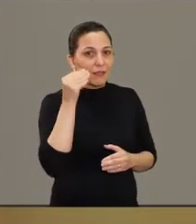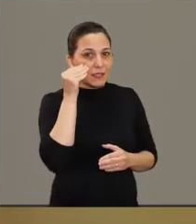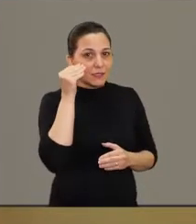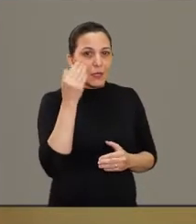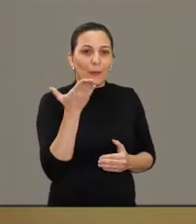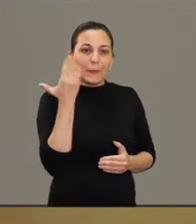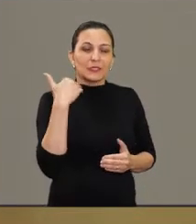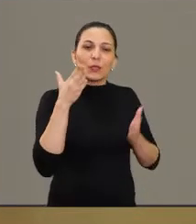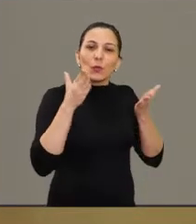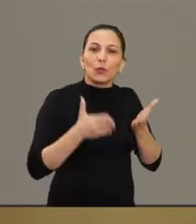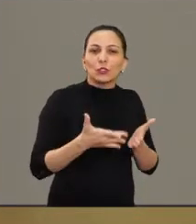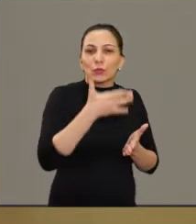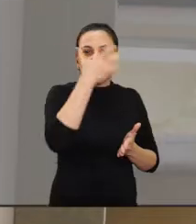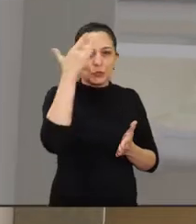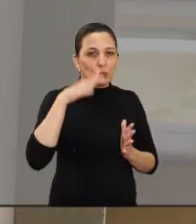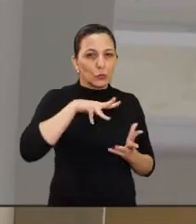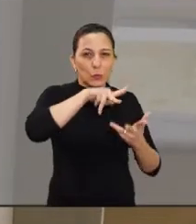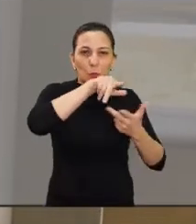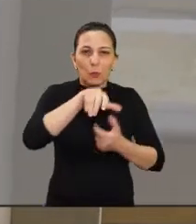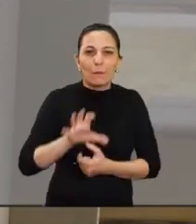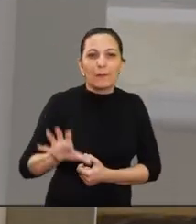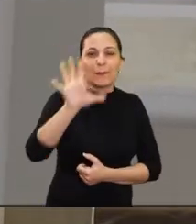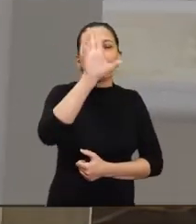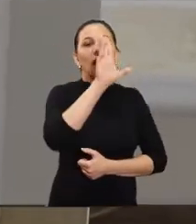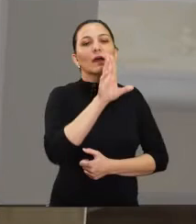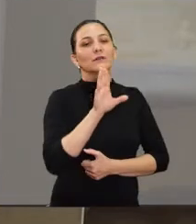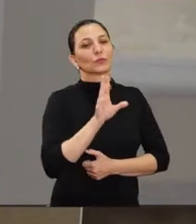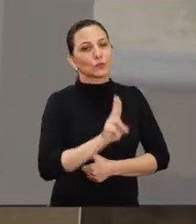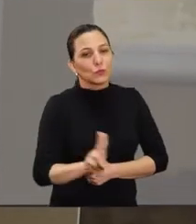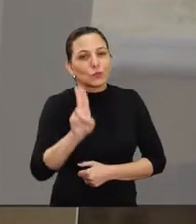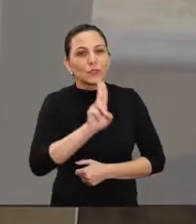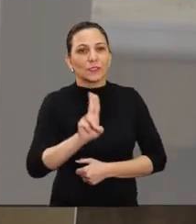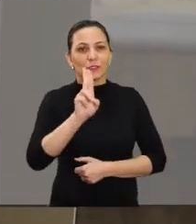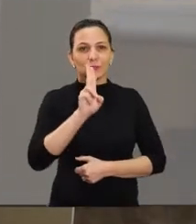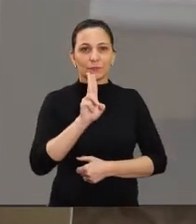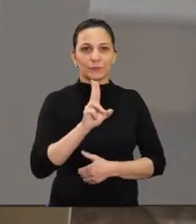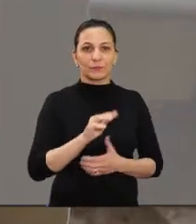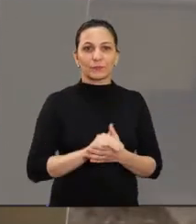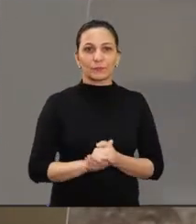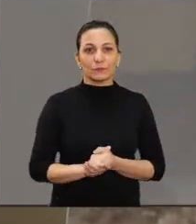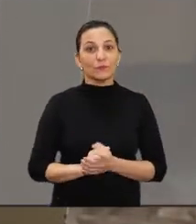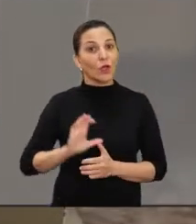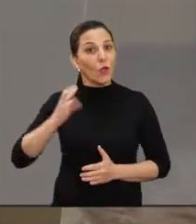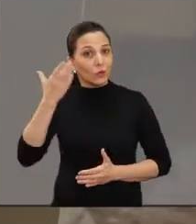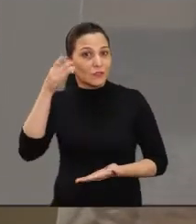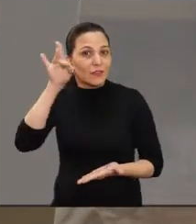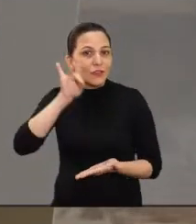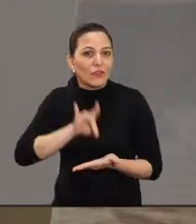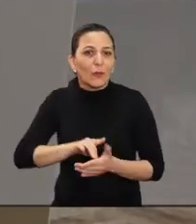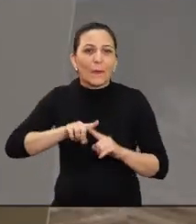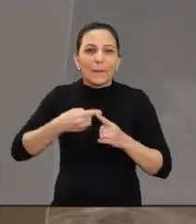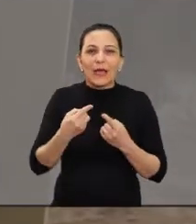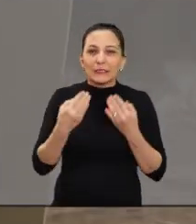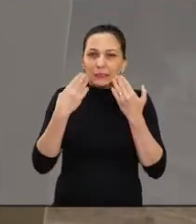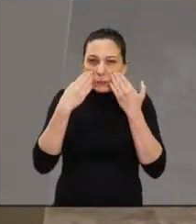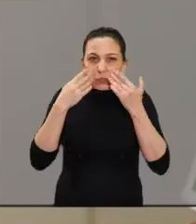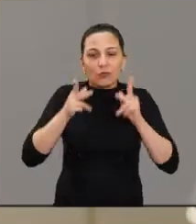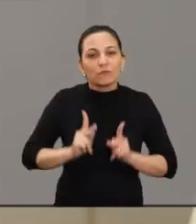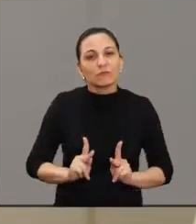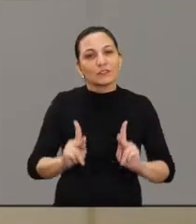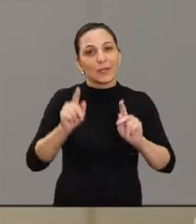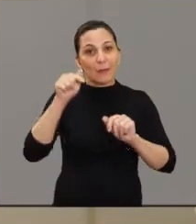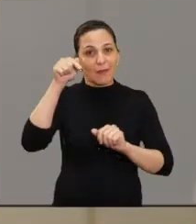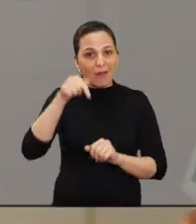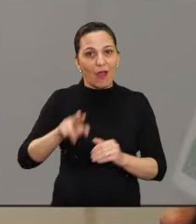né? Muitas das coisas que ele começou a testar naquela época, hoje nós sabemos que estão em aplicação em mundo afora, né? Virou realidade. Mas